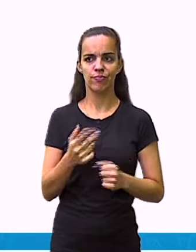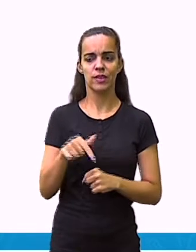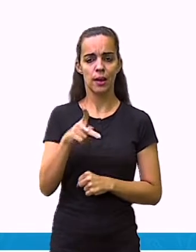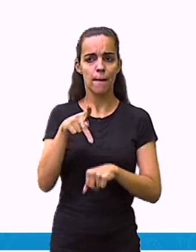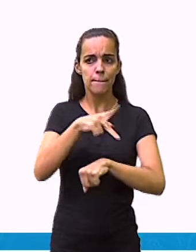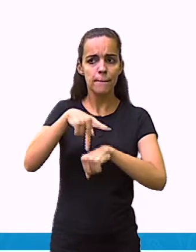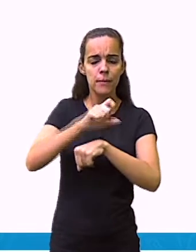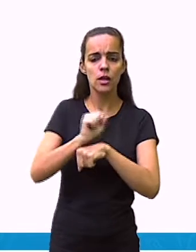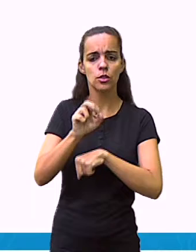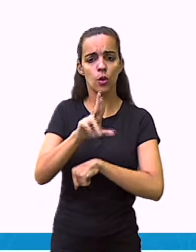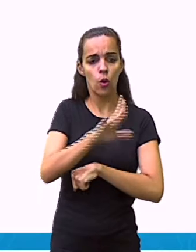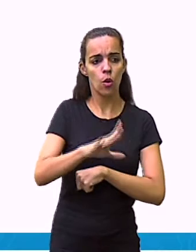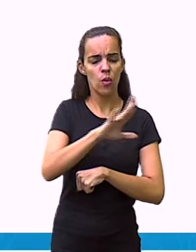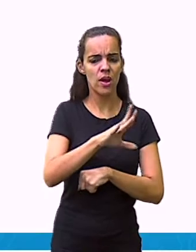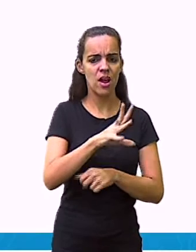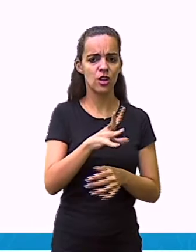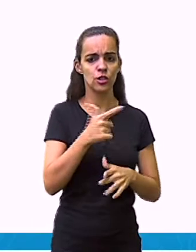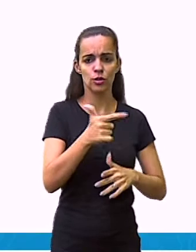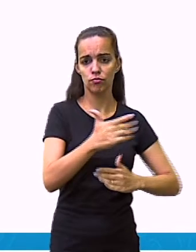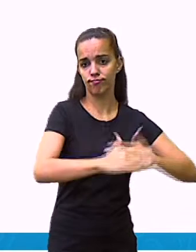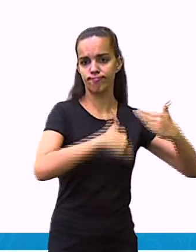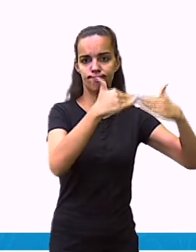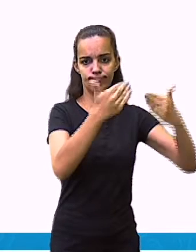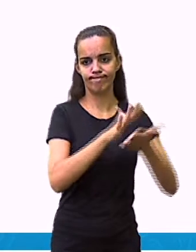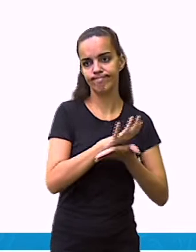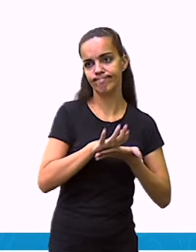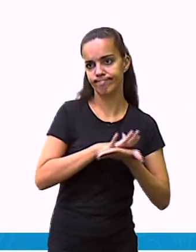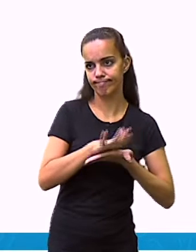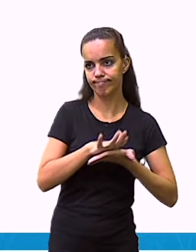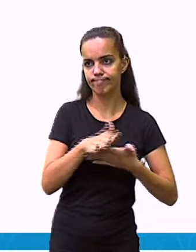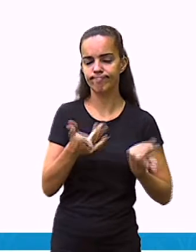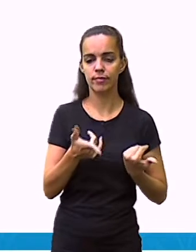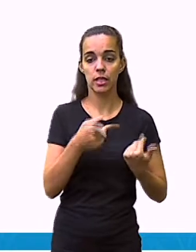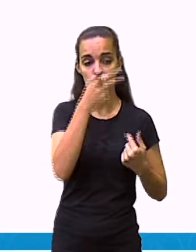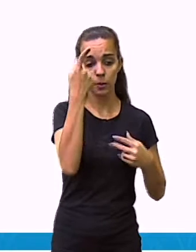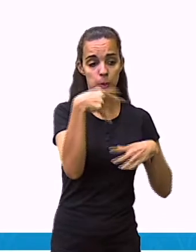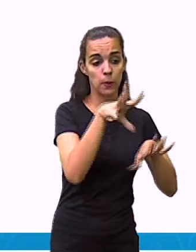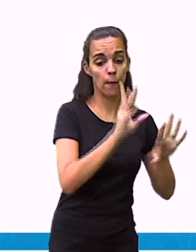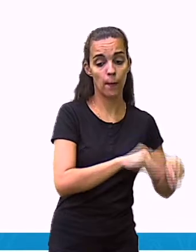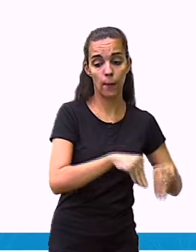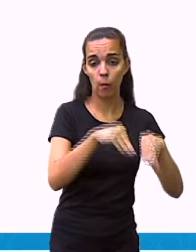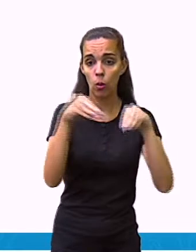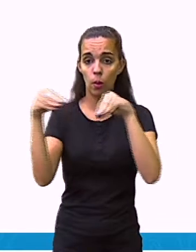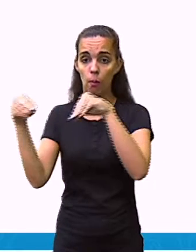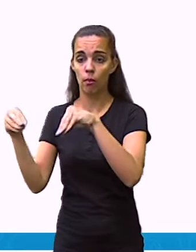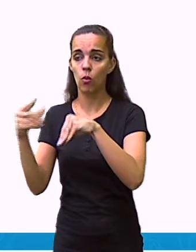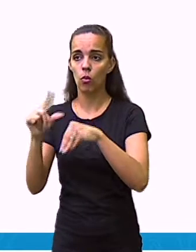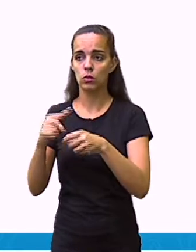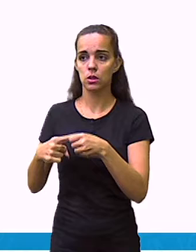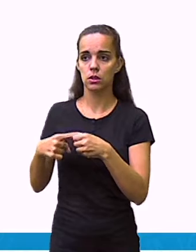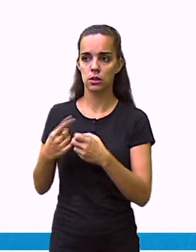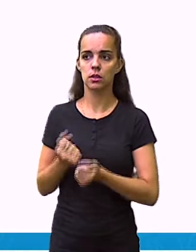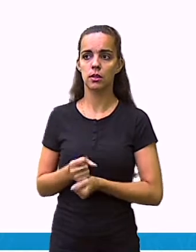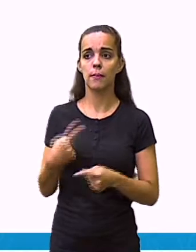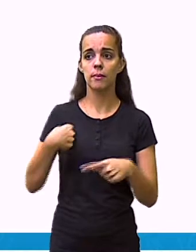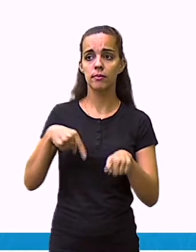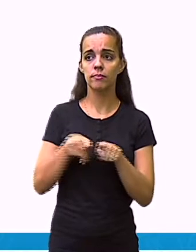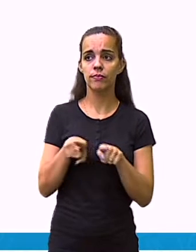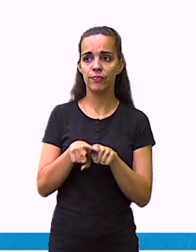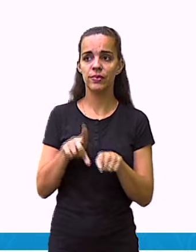regiões subdesenvolvidas, na qual as pessoas buscam sair de uma área para outra. Mas também